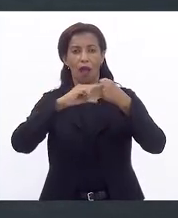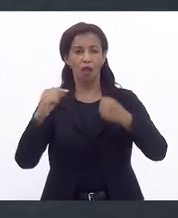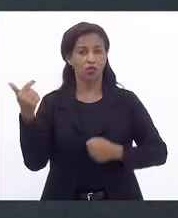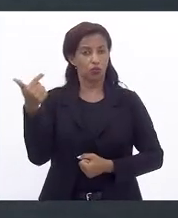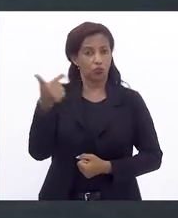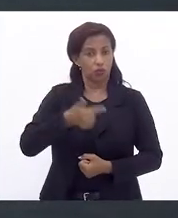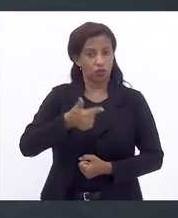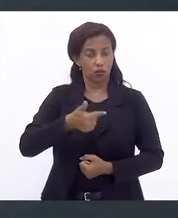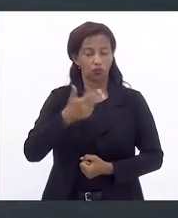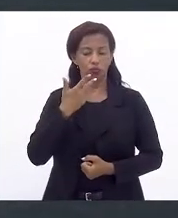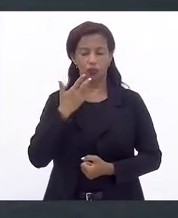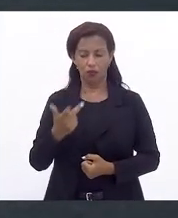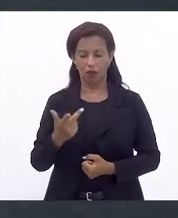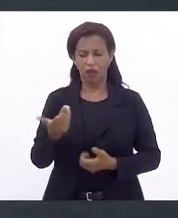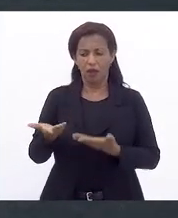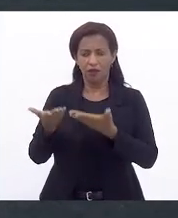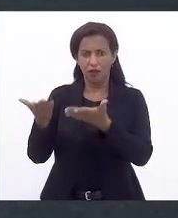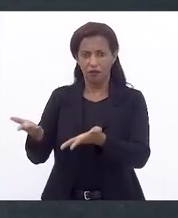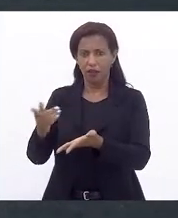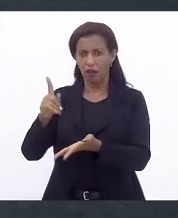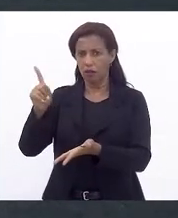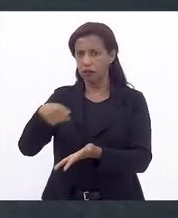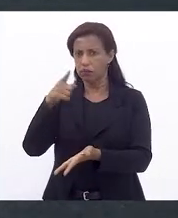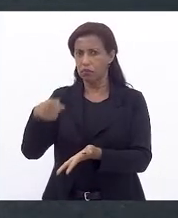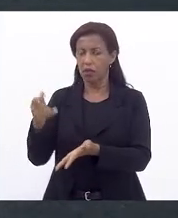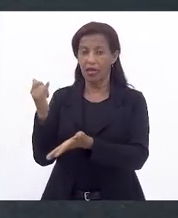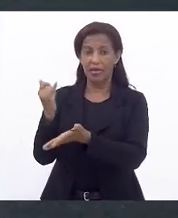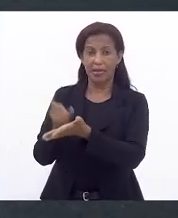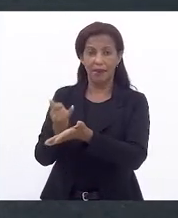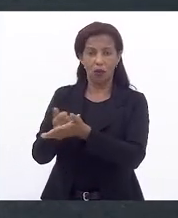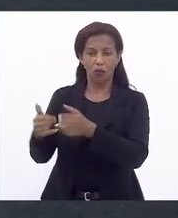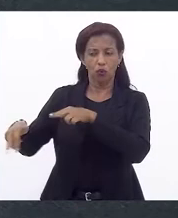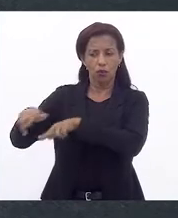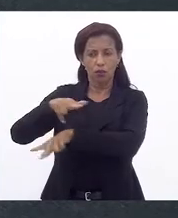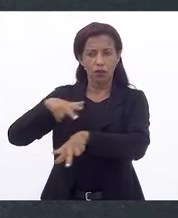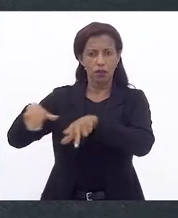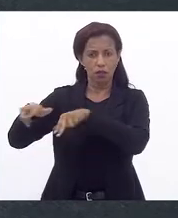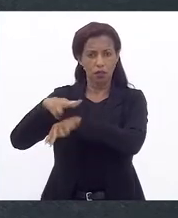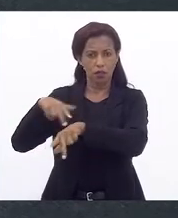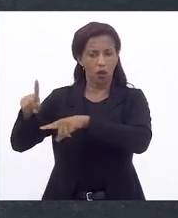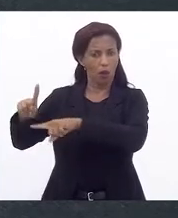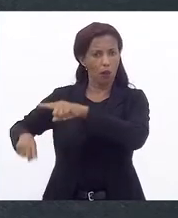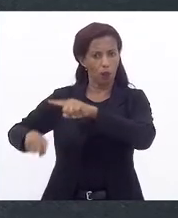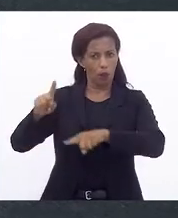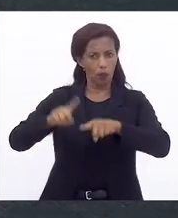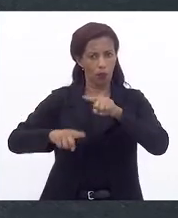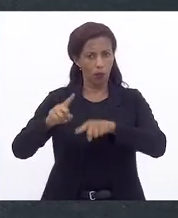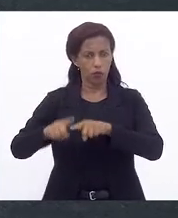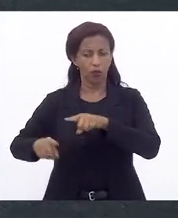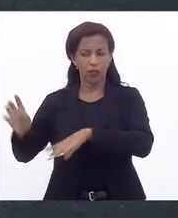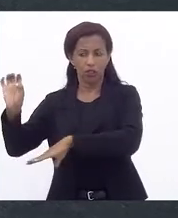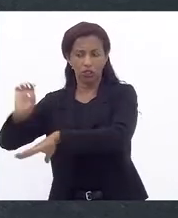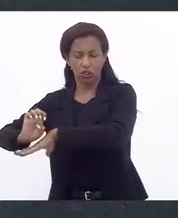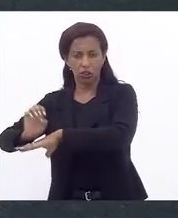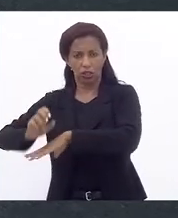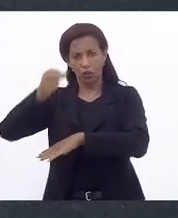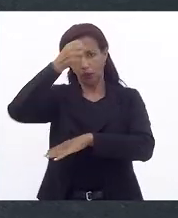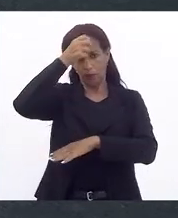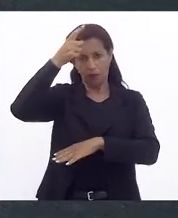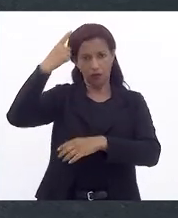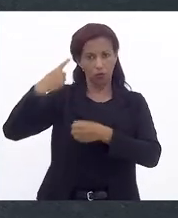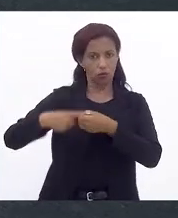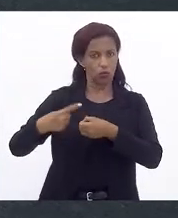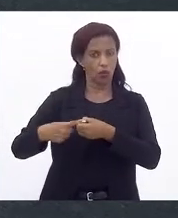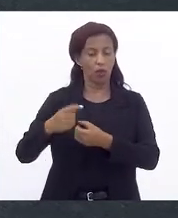assim, fica concedida isenção do imposto sobre circulação de mercadoria e serviços de transporte interestadual, intermunicipal, de comunicação